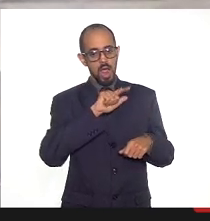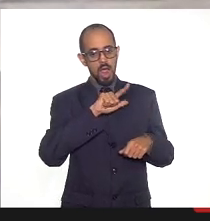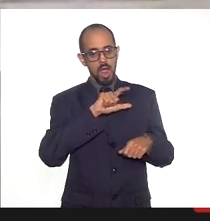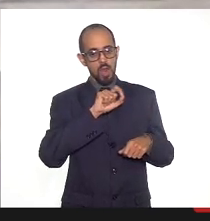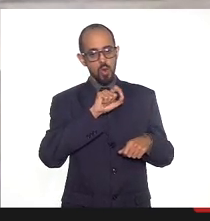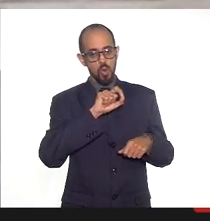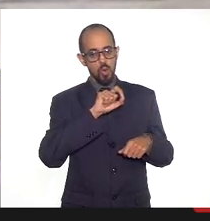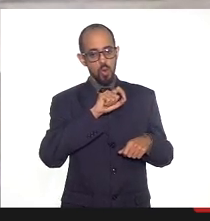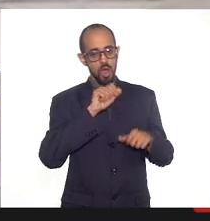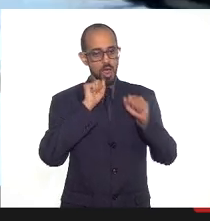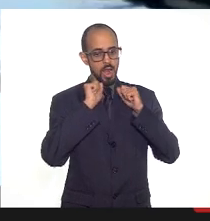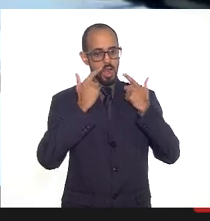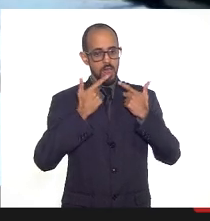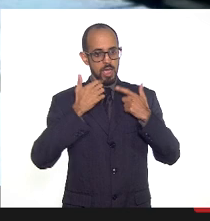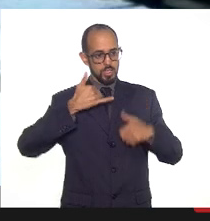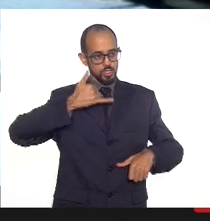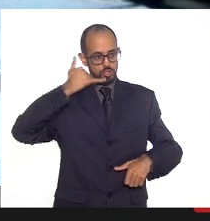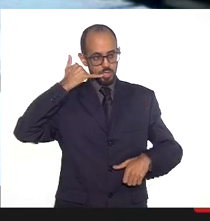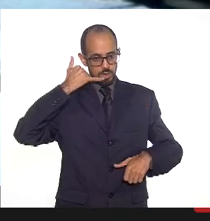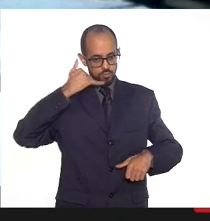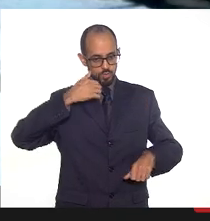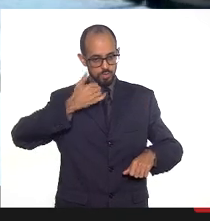Duas questões relativas. deputadas.